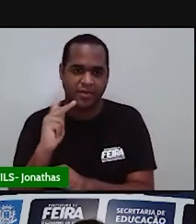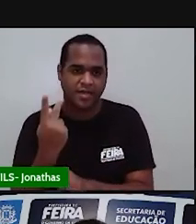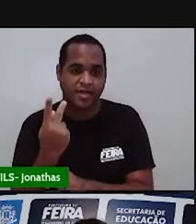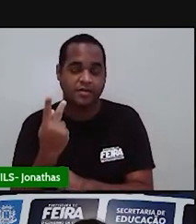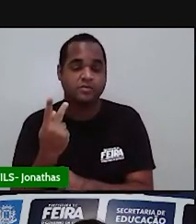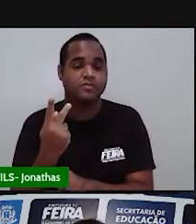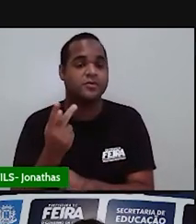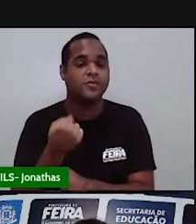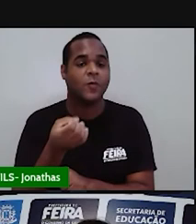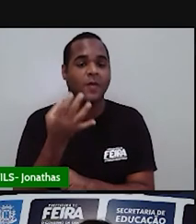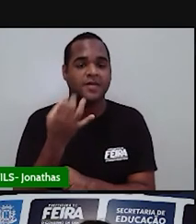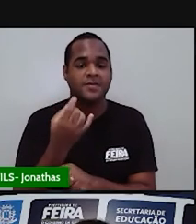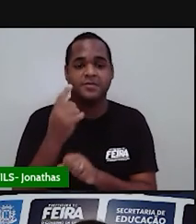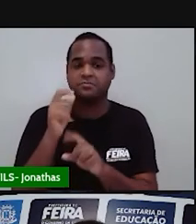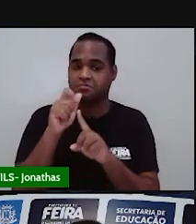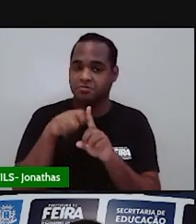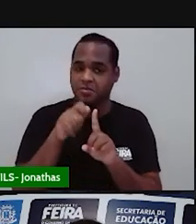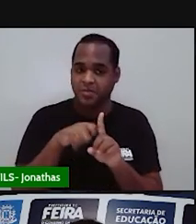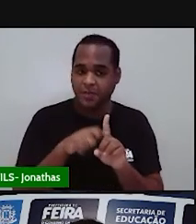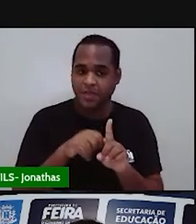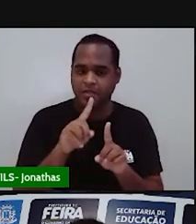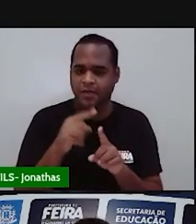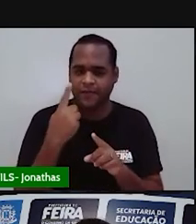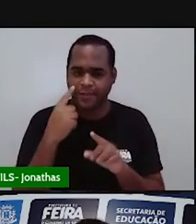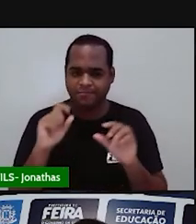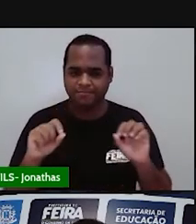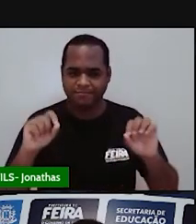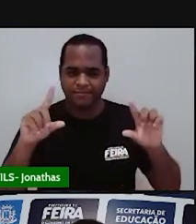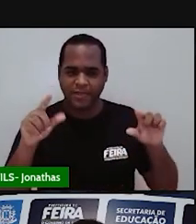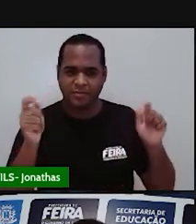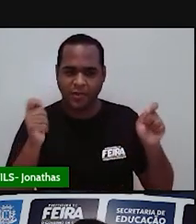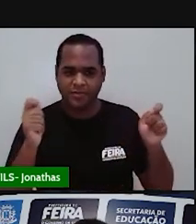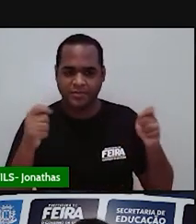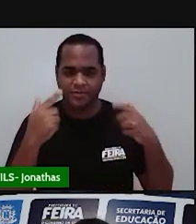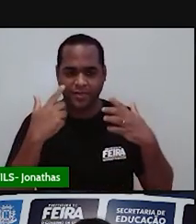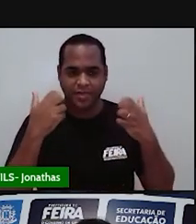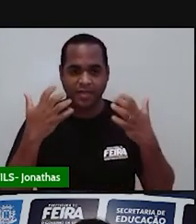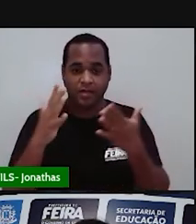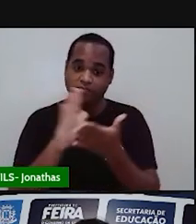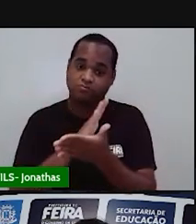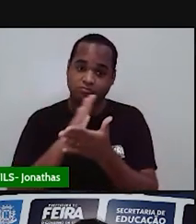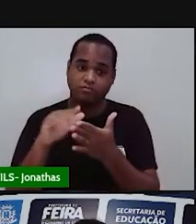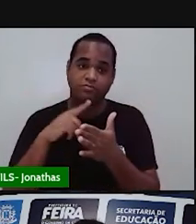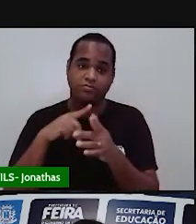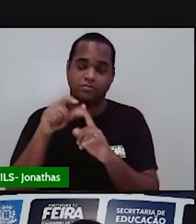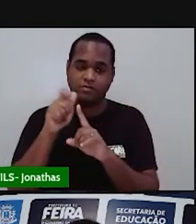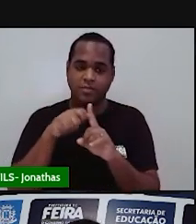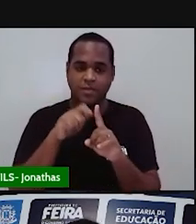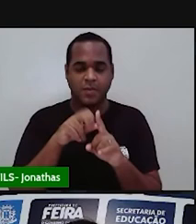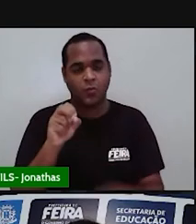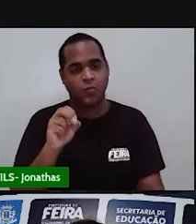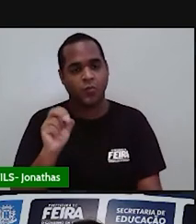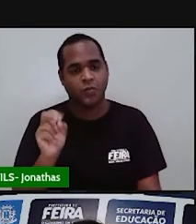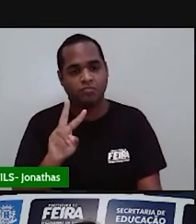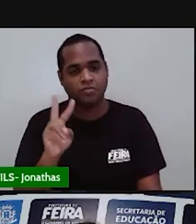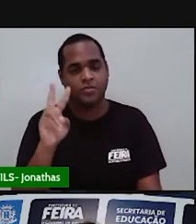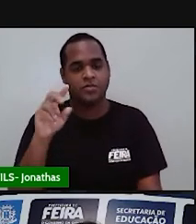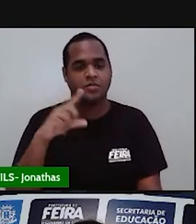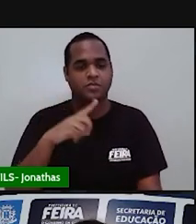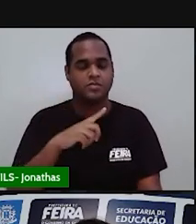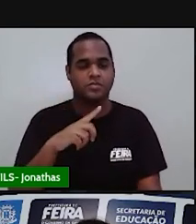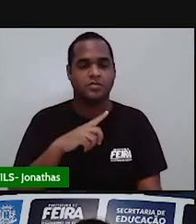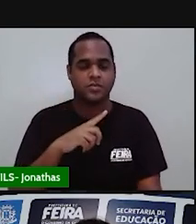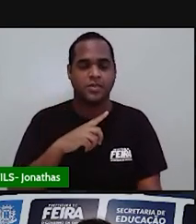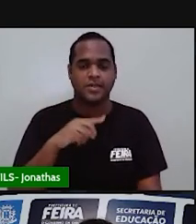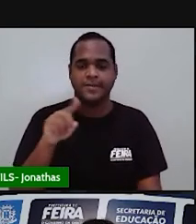Então, por exemplo, eu estou supondo aqui na tela para você, tá? Alguns meses e alguns valores. Certo?